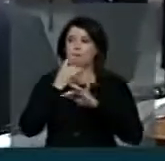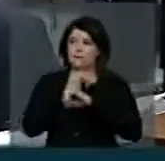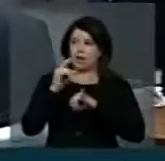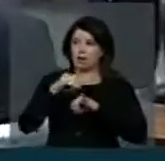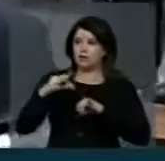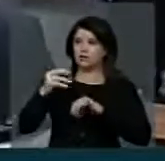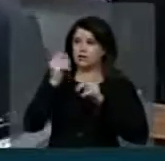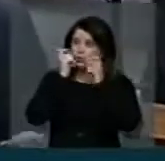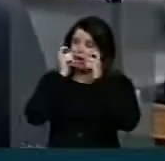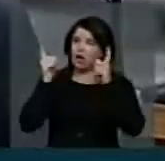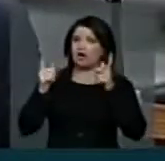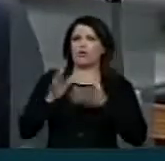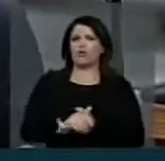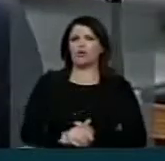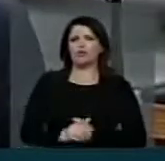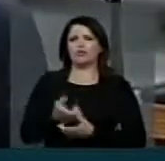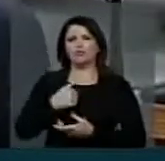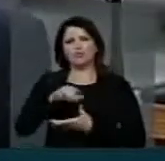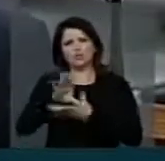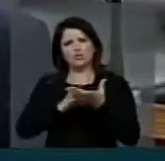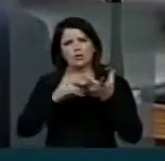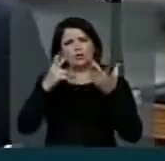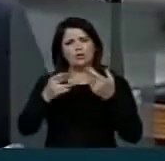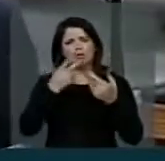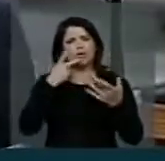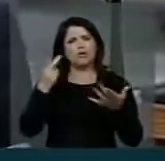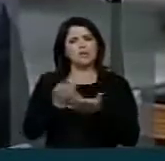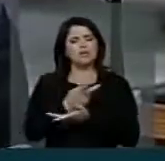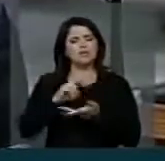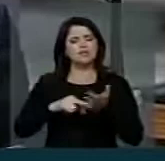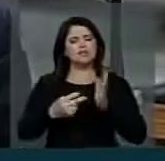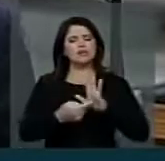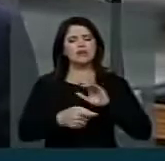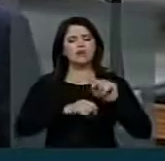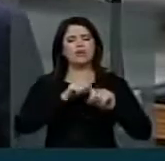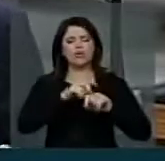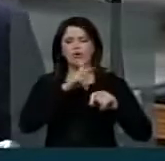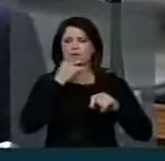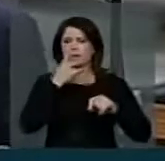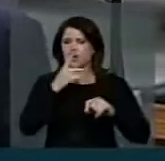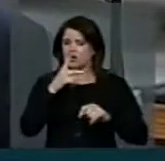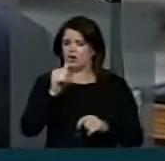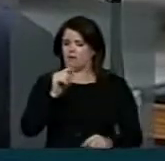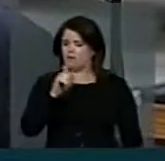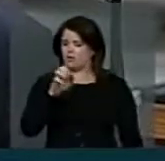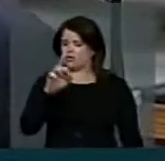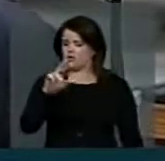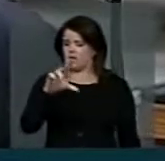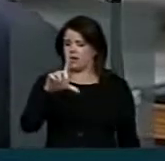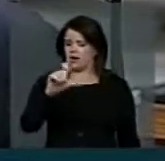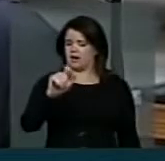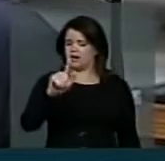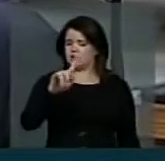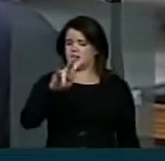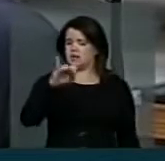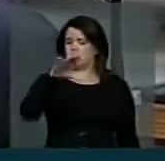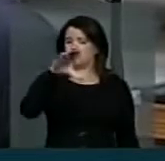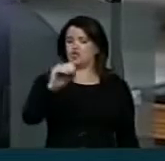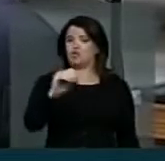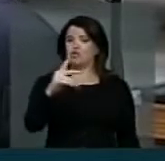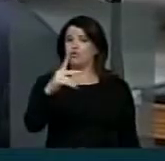ver se a gente se espelha um pouco no que significa um poder legislativo, um poder da República,